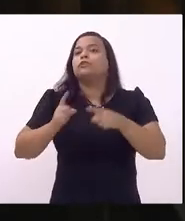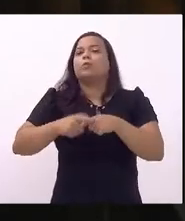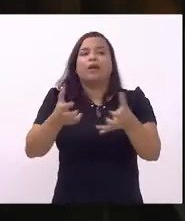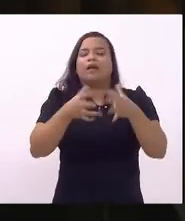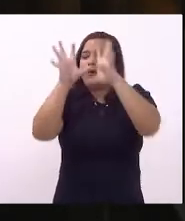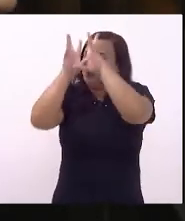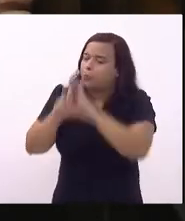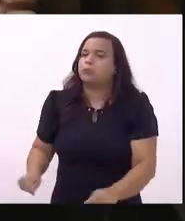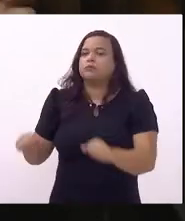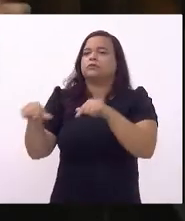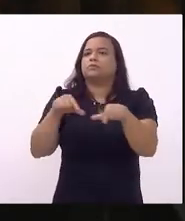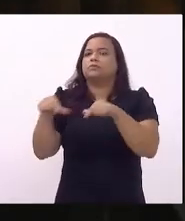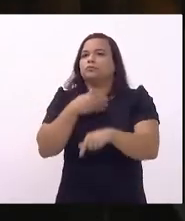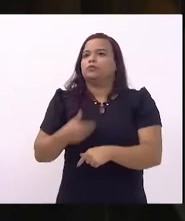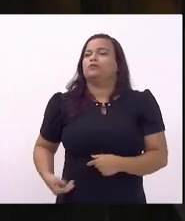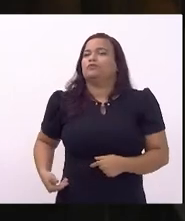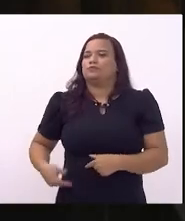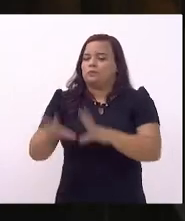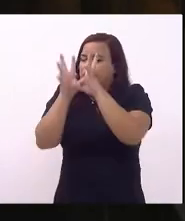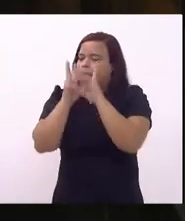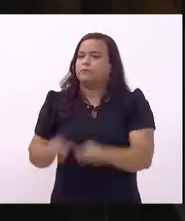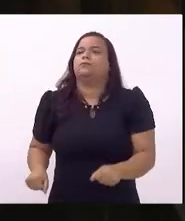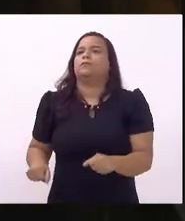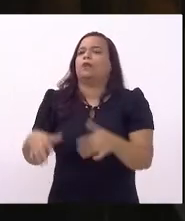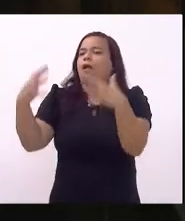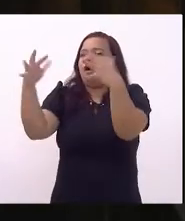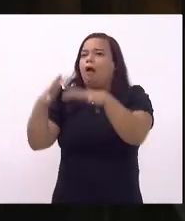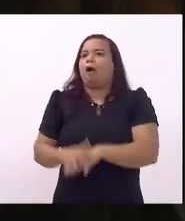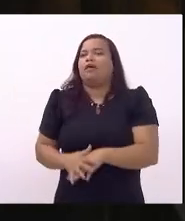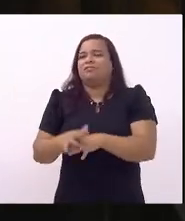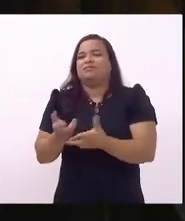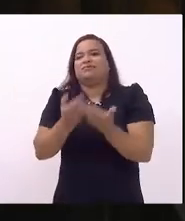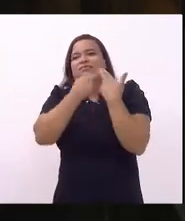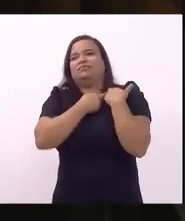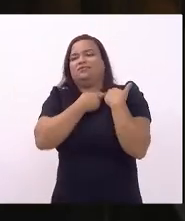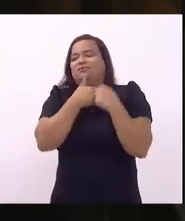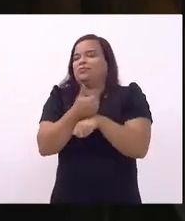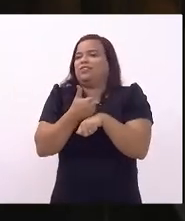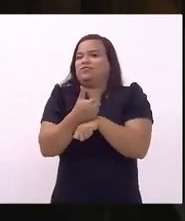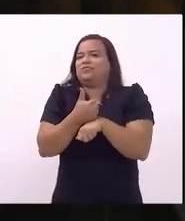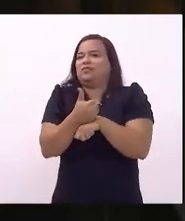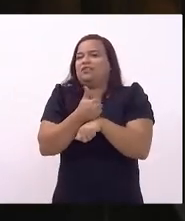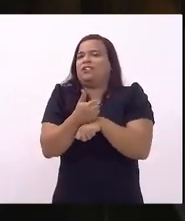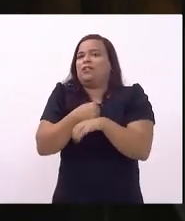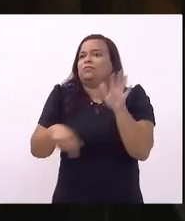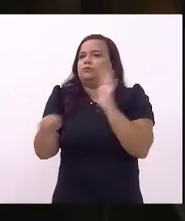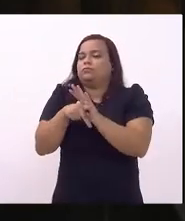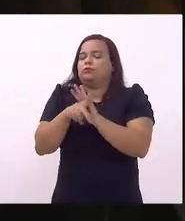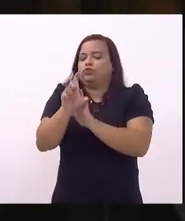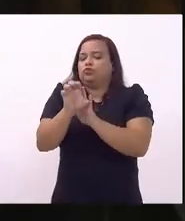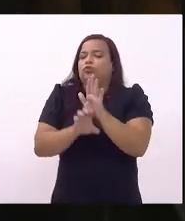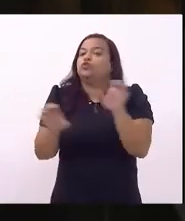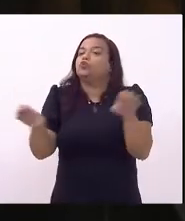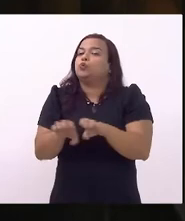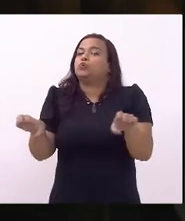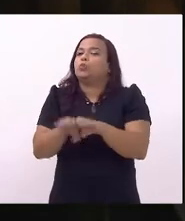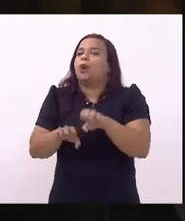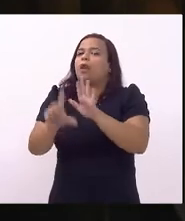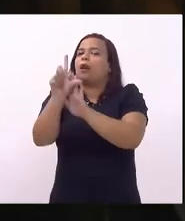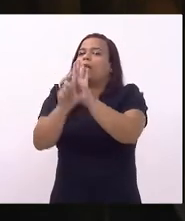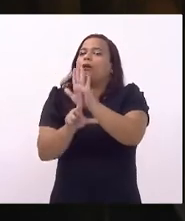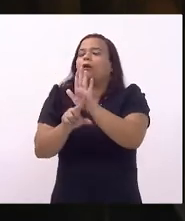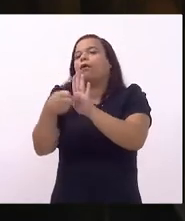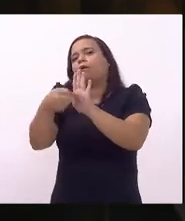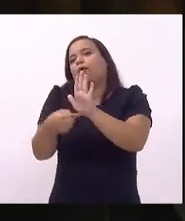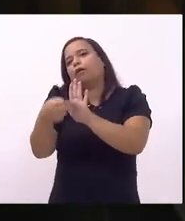público aniquilar o serviço público desconstruir carreiras que estão estruturadas através de lei leis que de